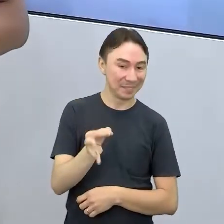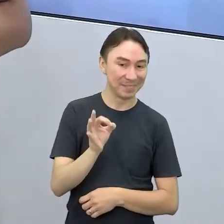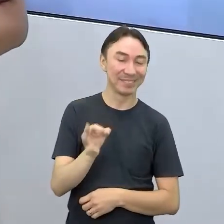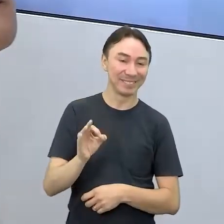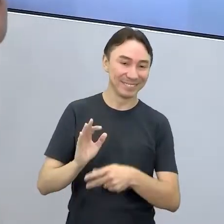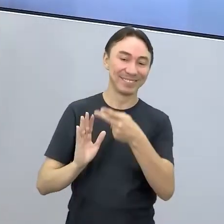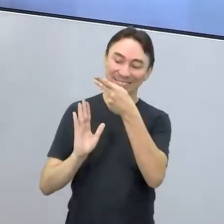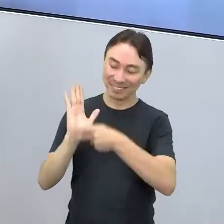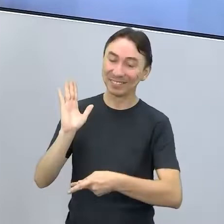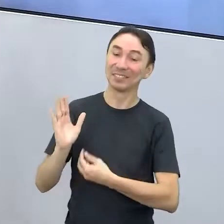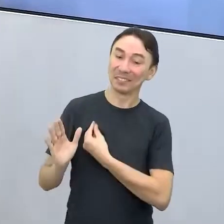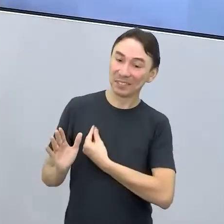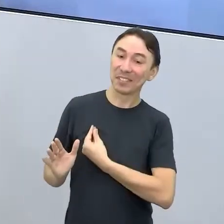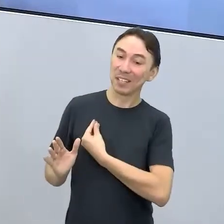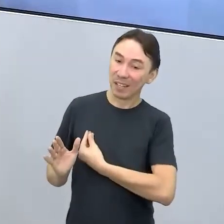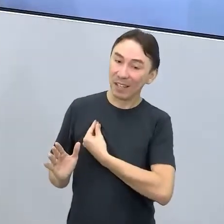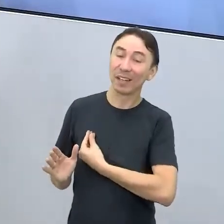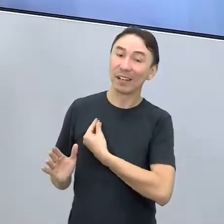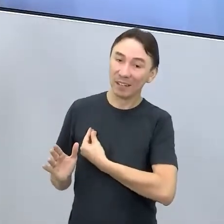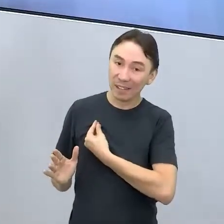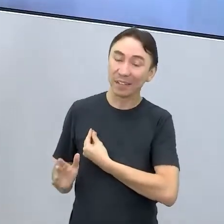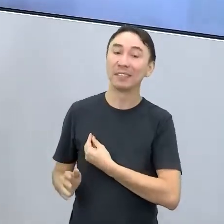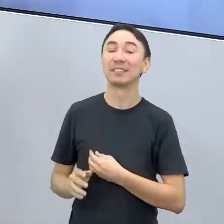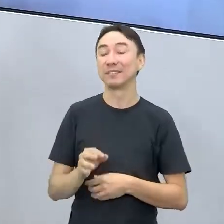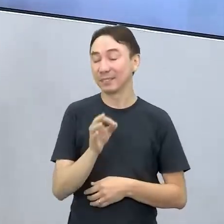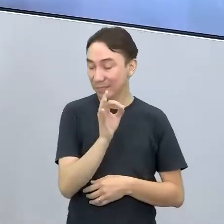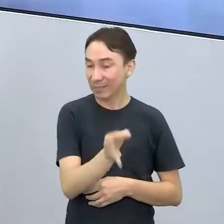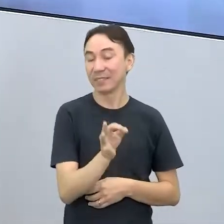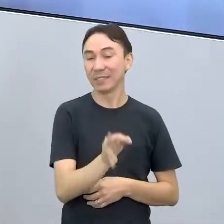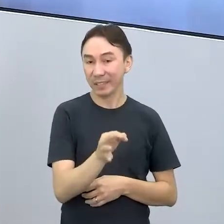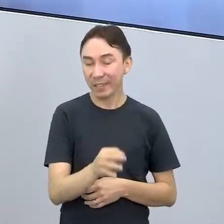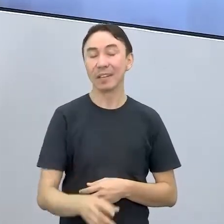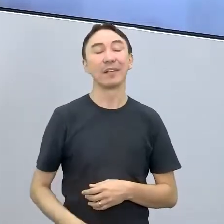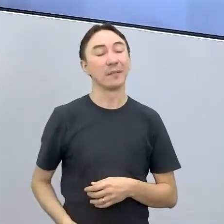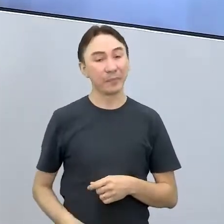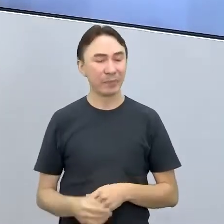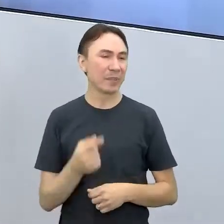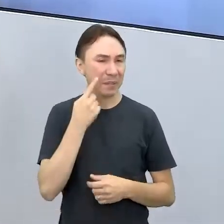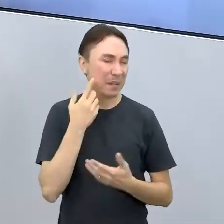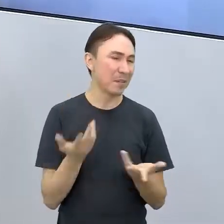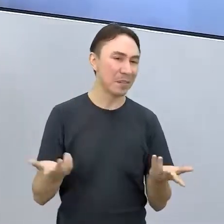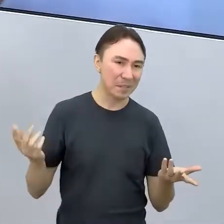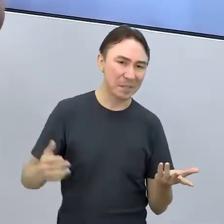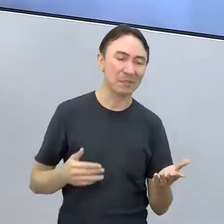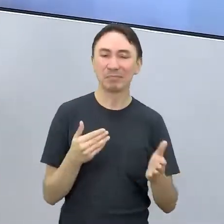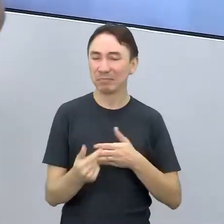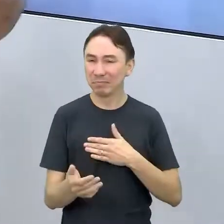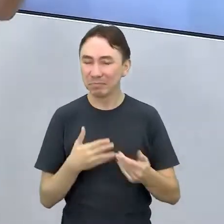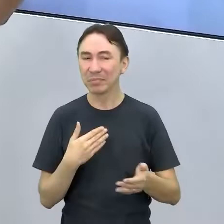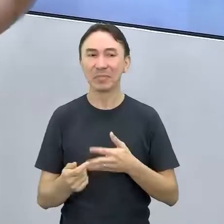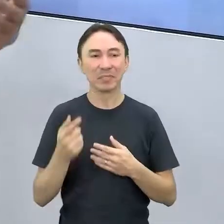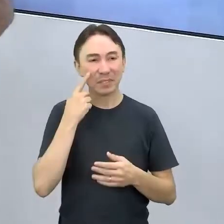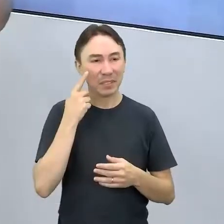você tem um projeto de vida, o projeto de vida, ele é um empreendimento. Não importa se você quer abrir uma empresa ou se você quer seguir